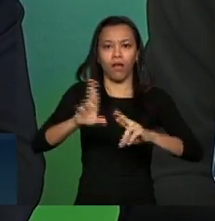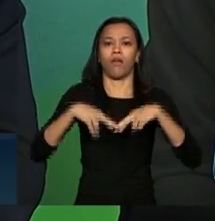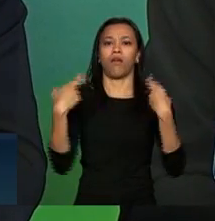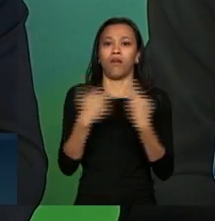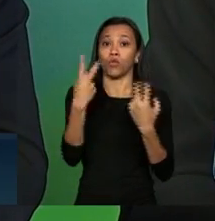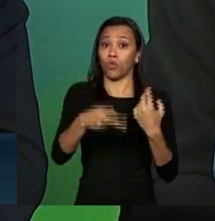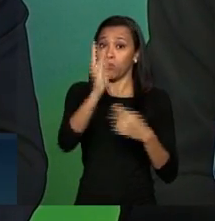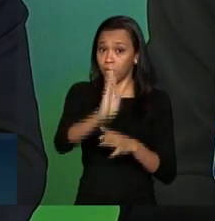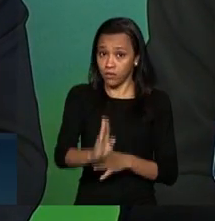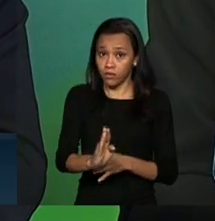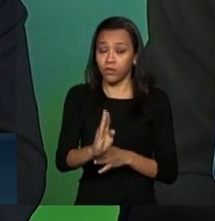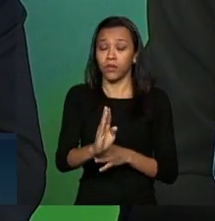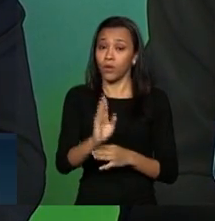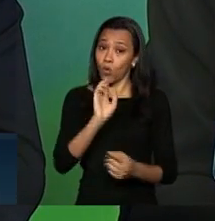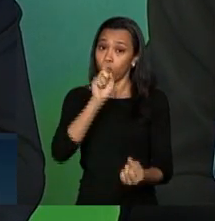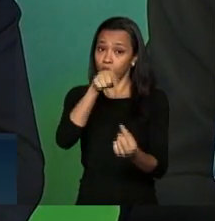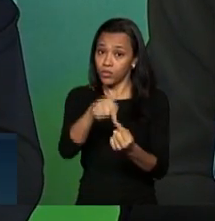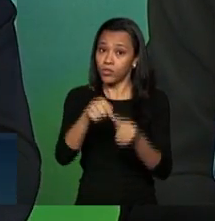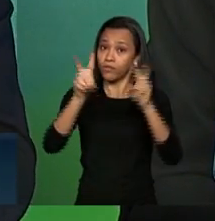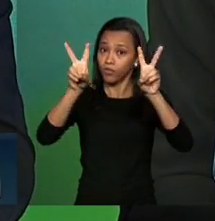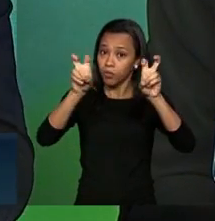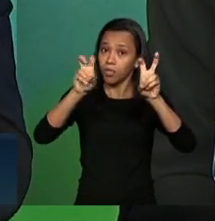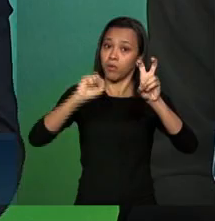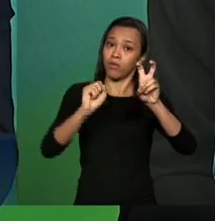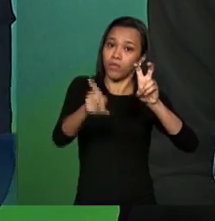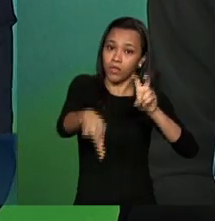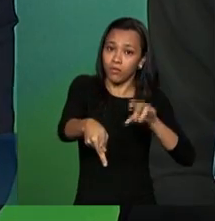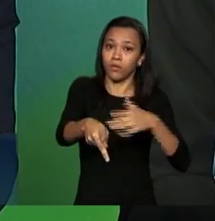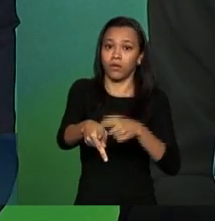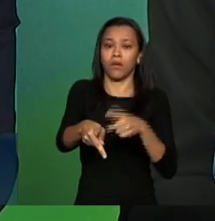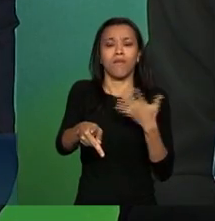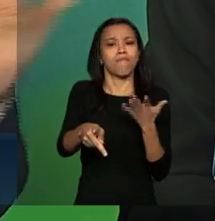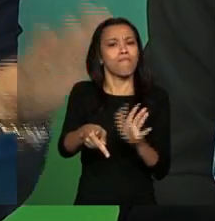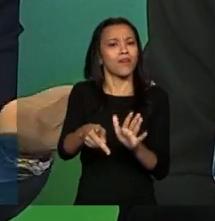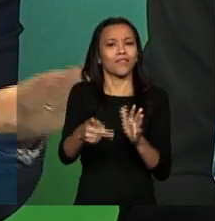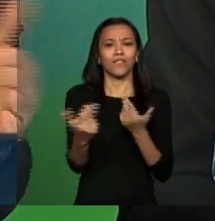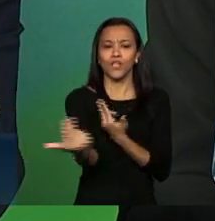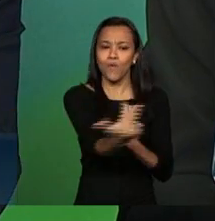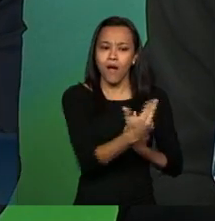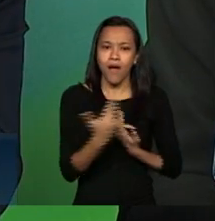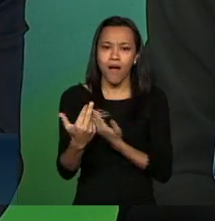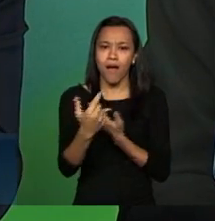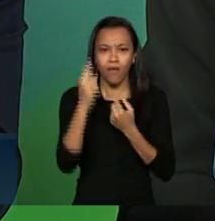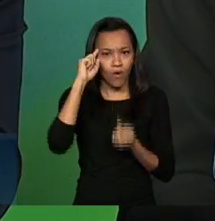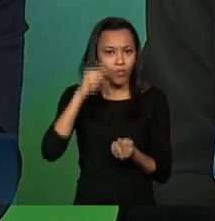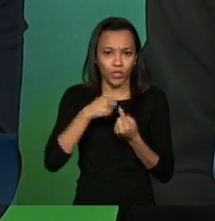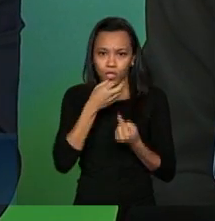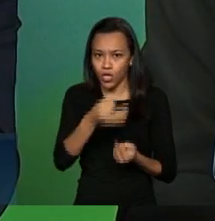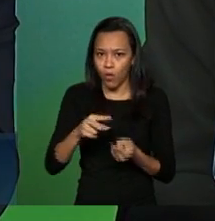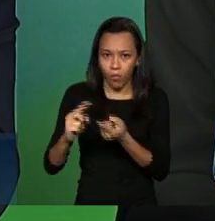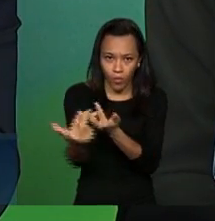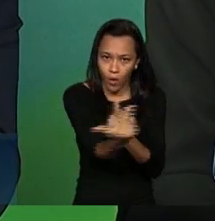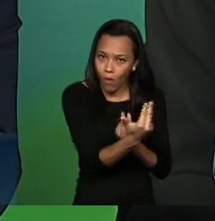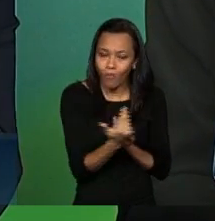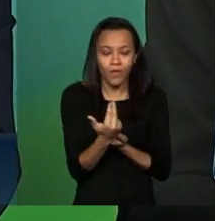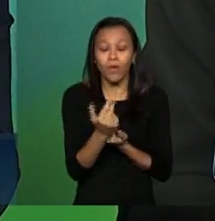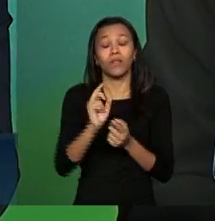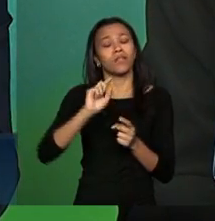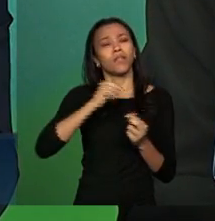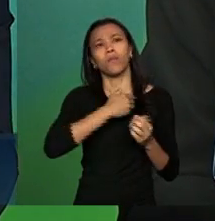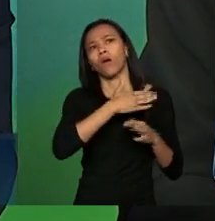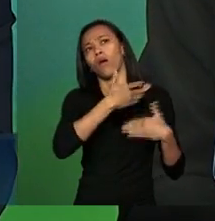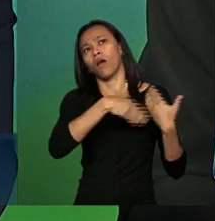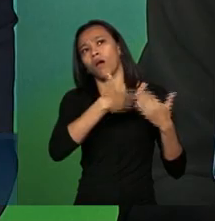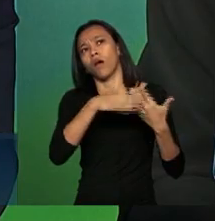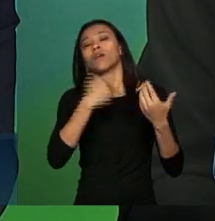com este objetivo nós não partimos do mesmo conceito de lá pra cá nós alinhamos conceitos então o fórum deve